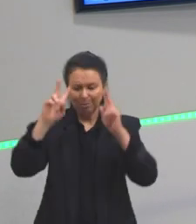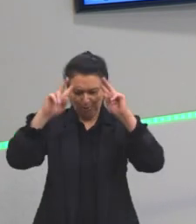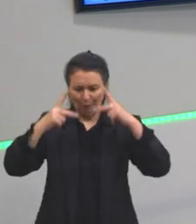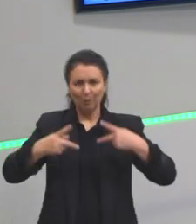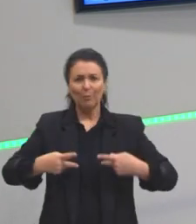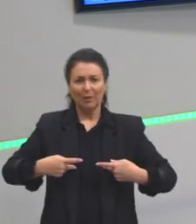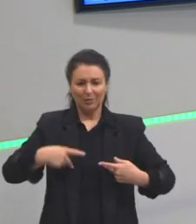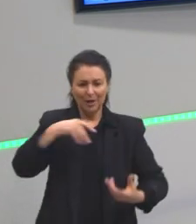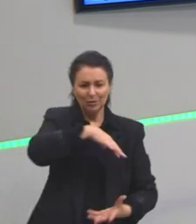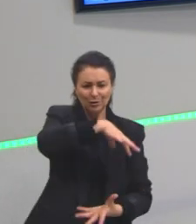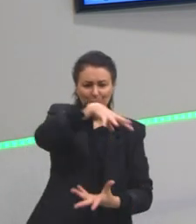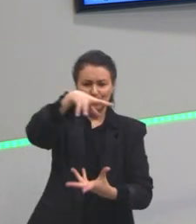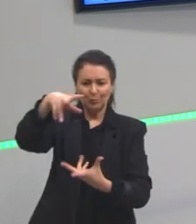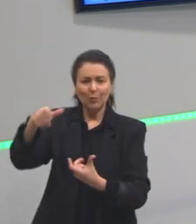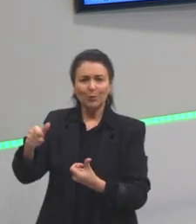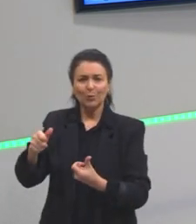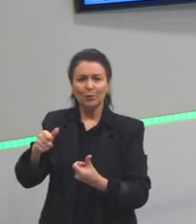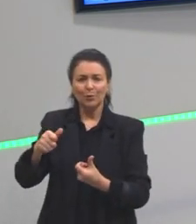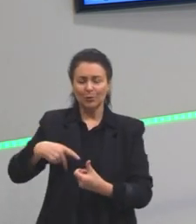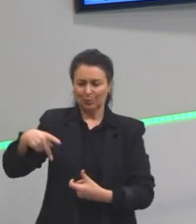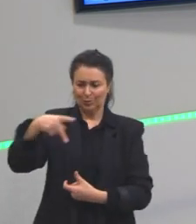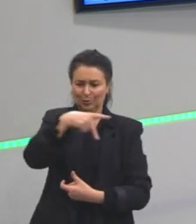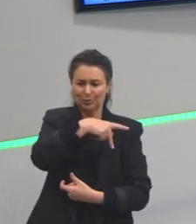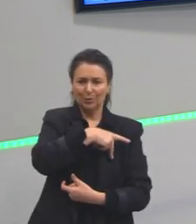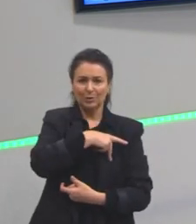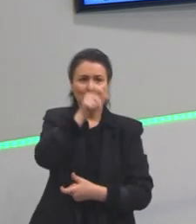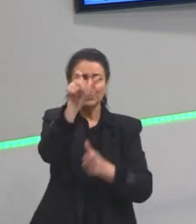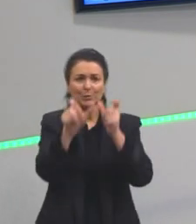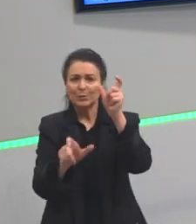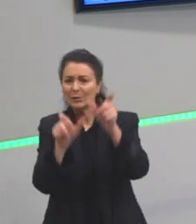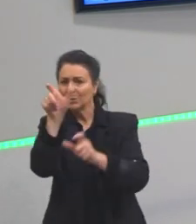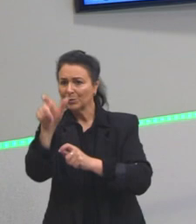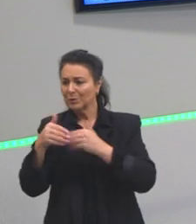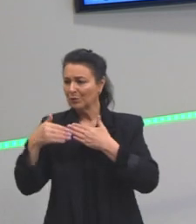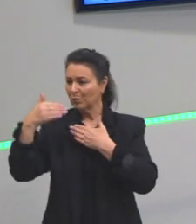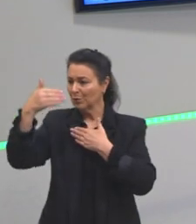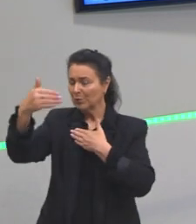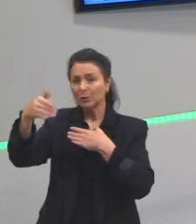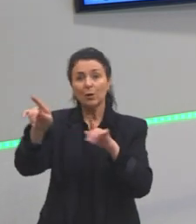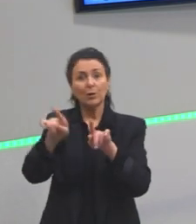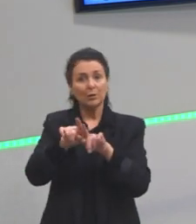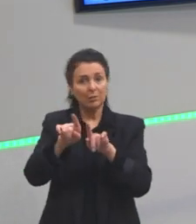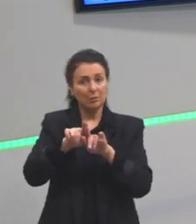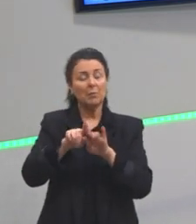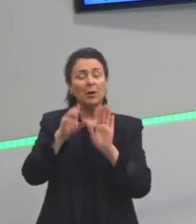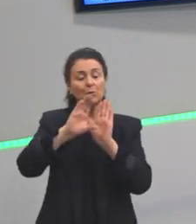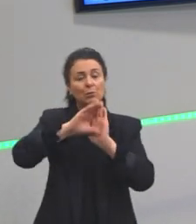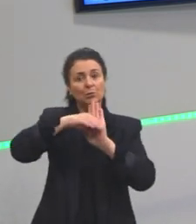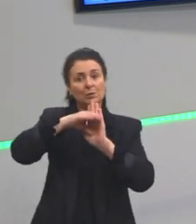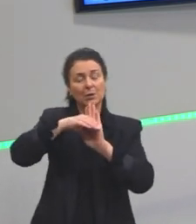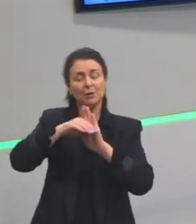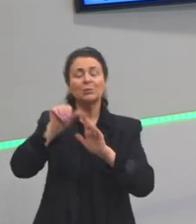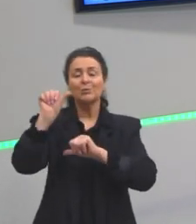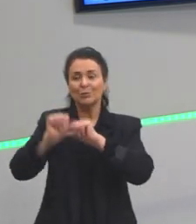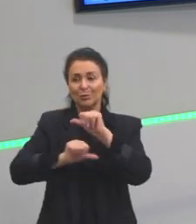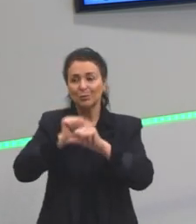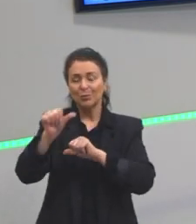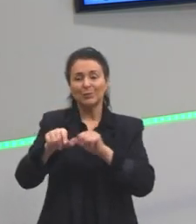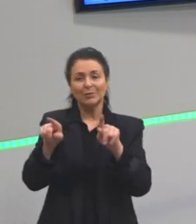as pessoas vão mudando, vão evoluindo. E os conceitos vão mudando com o tempo. E que bom que vão mudando.